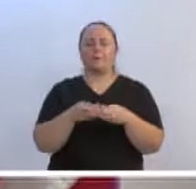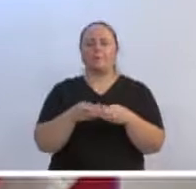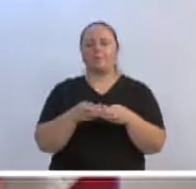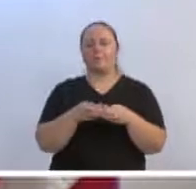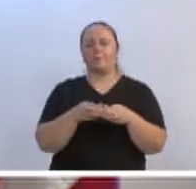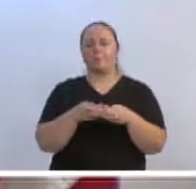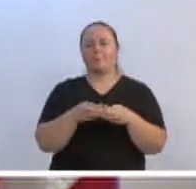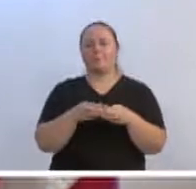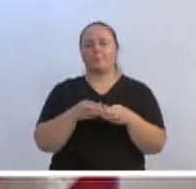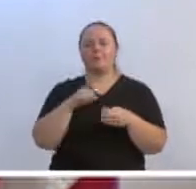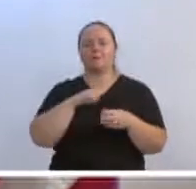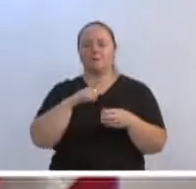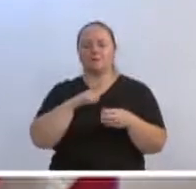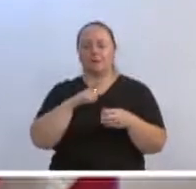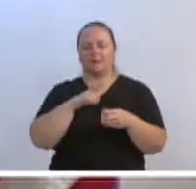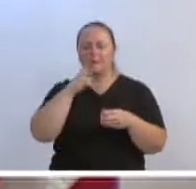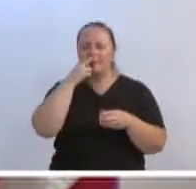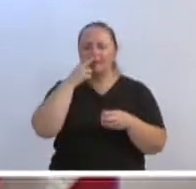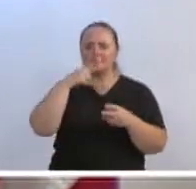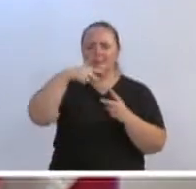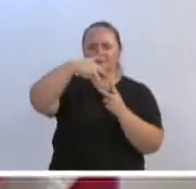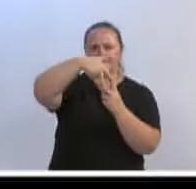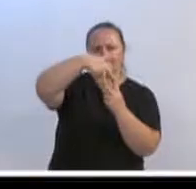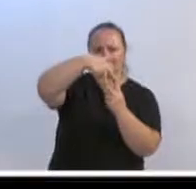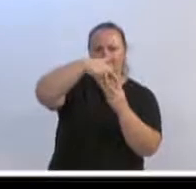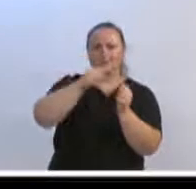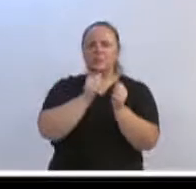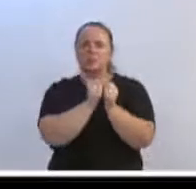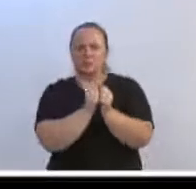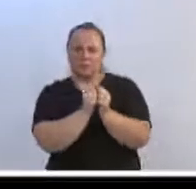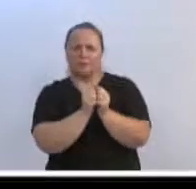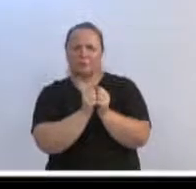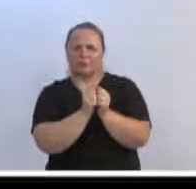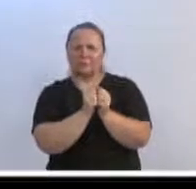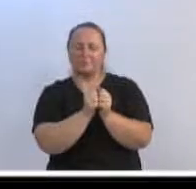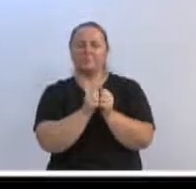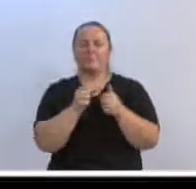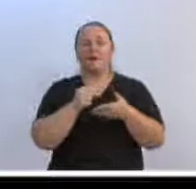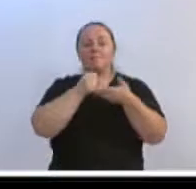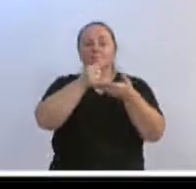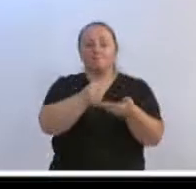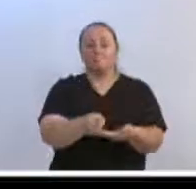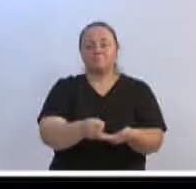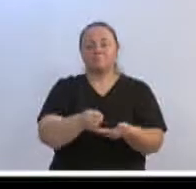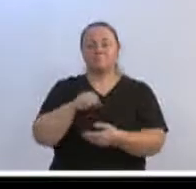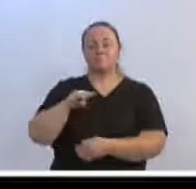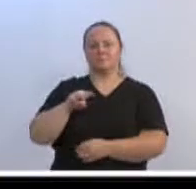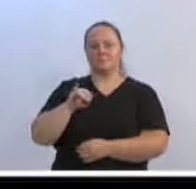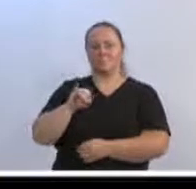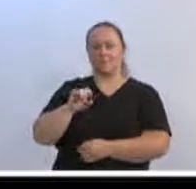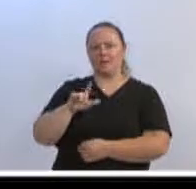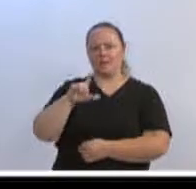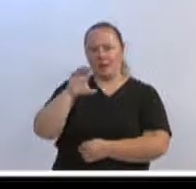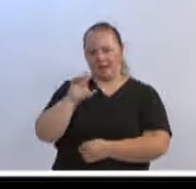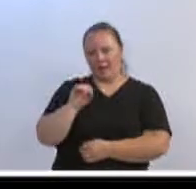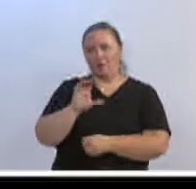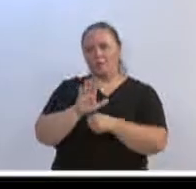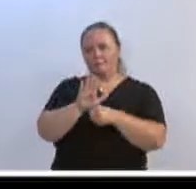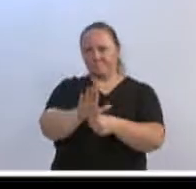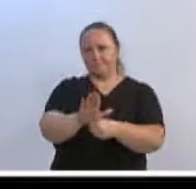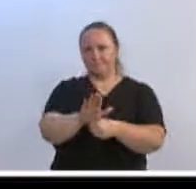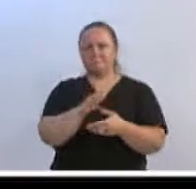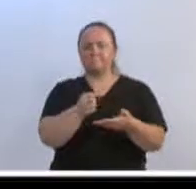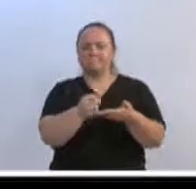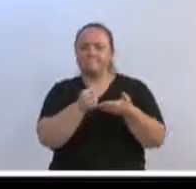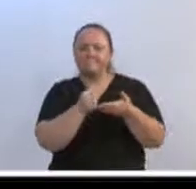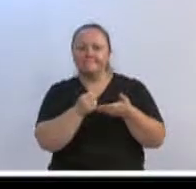apoio da Cavaleiros da Luz, para a Associação de Mielo Milingocele. Então, tem um pequeno vídeo aqui, que eu peço o